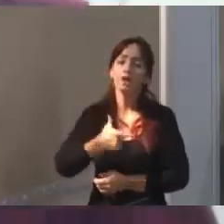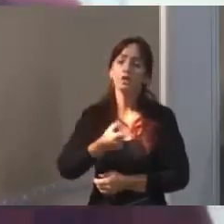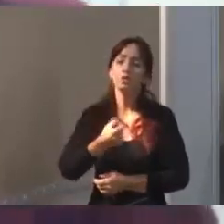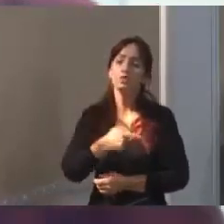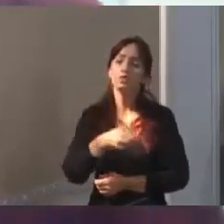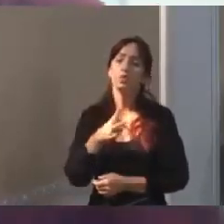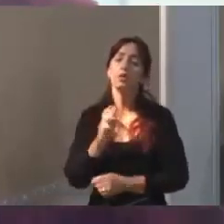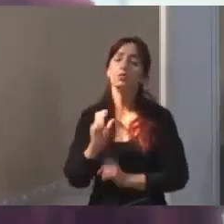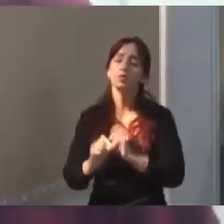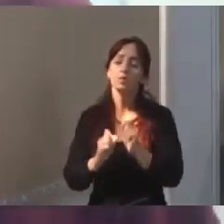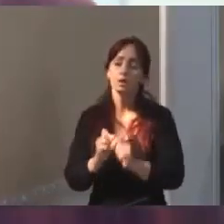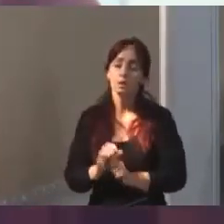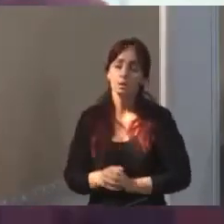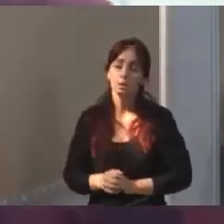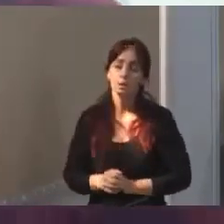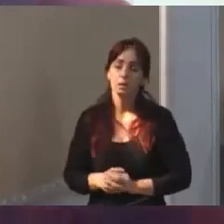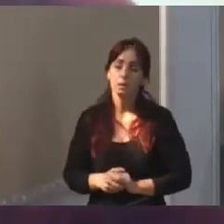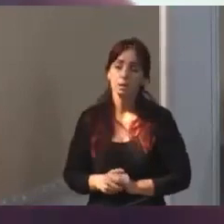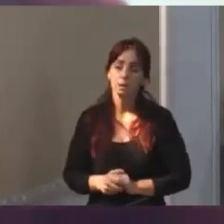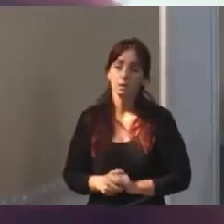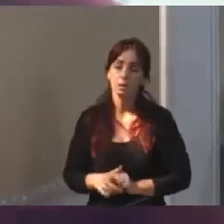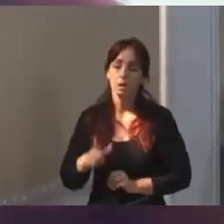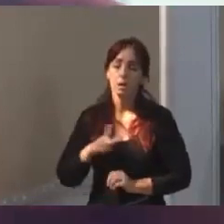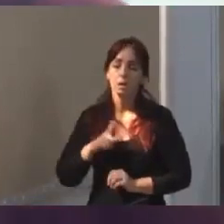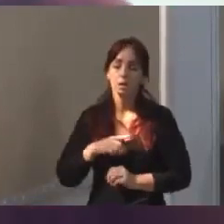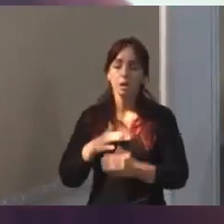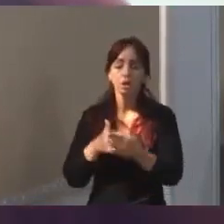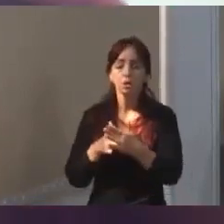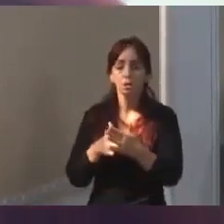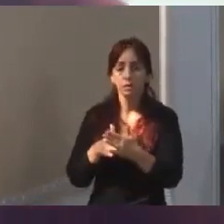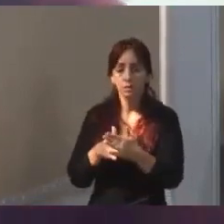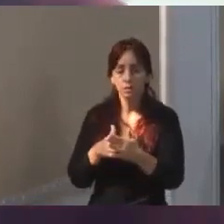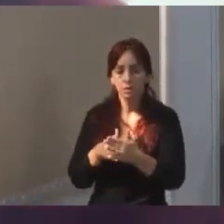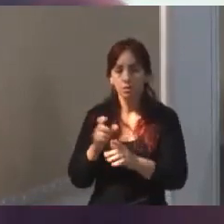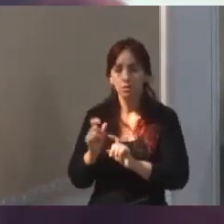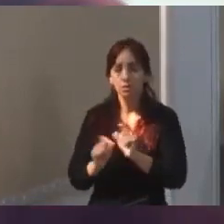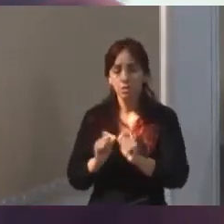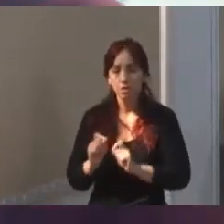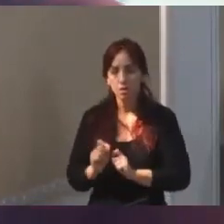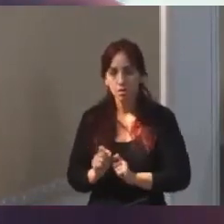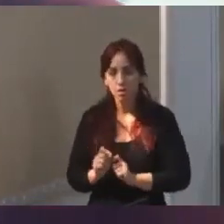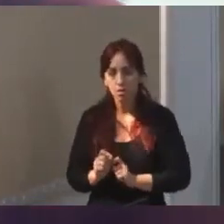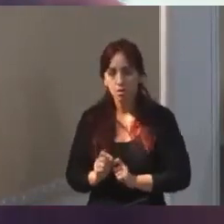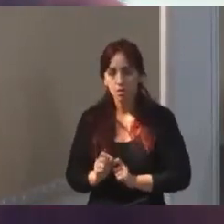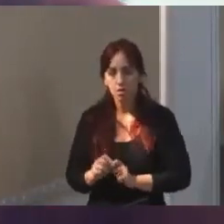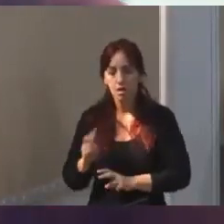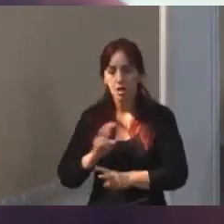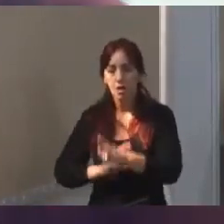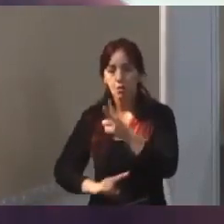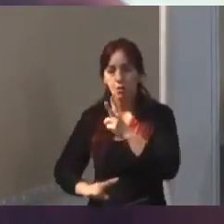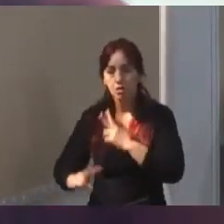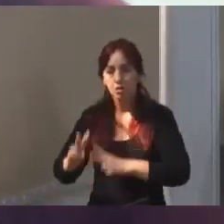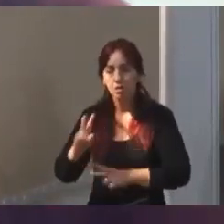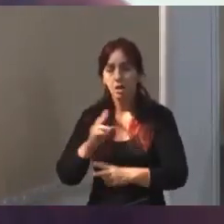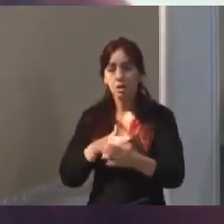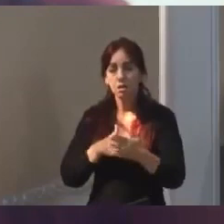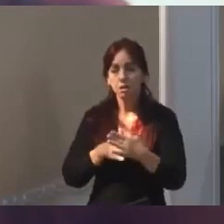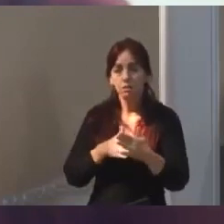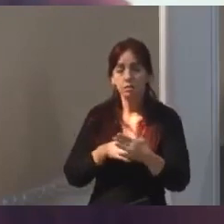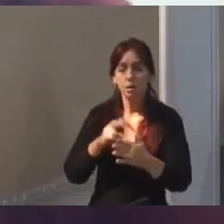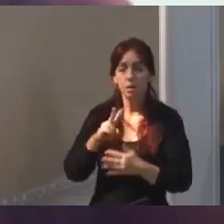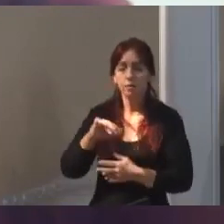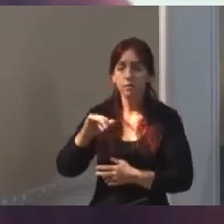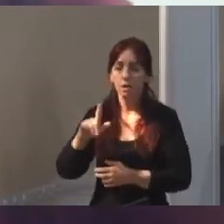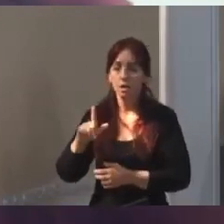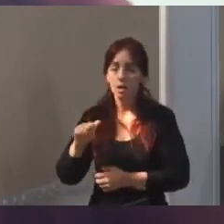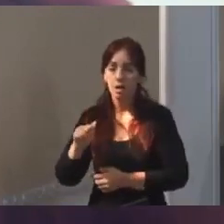A gente está... Bom, o que nós temos de intervenção em ZEIS, favelas? A continuidade daquelas intervenções do Vila Viva,